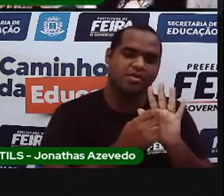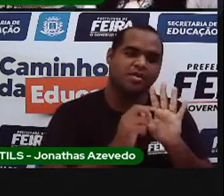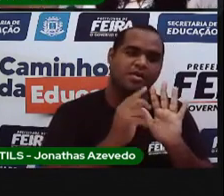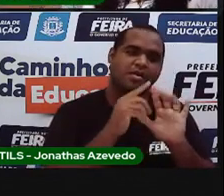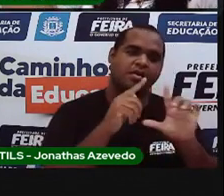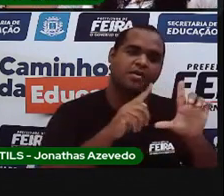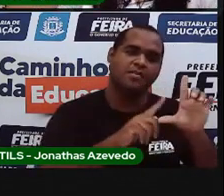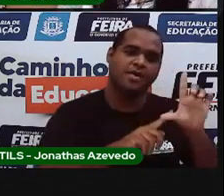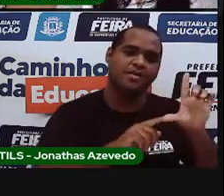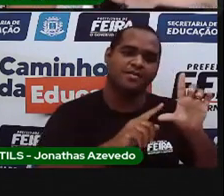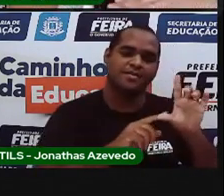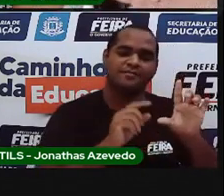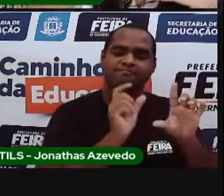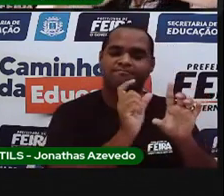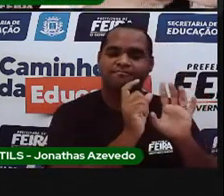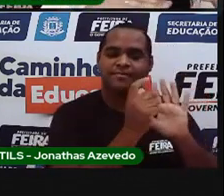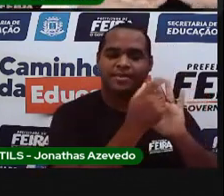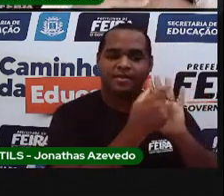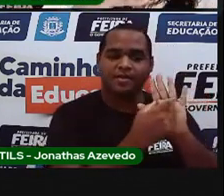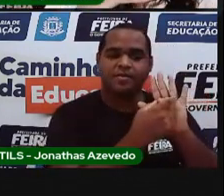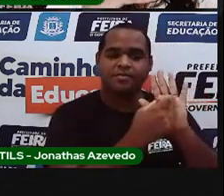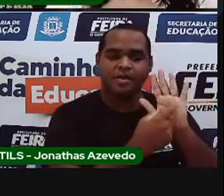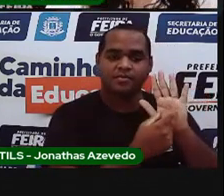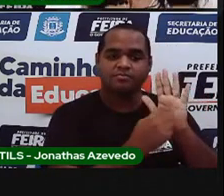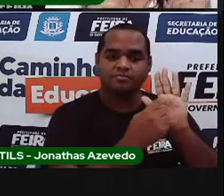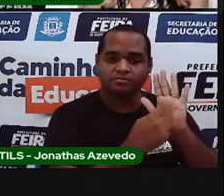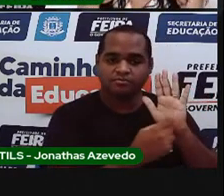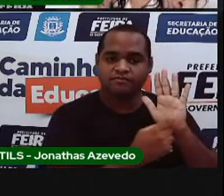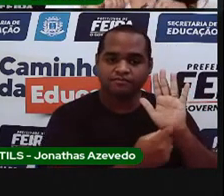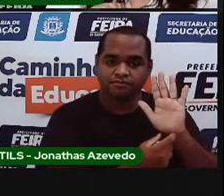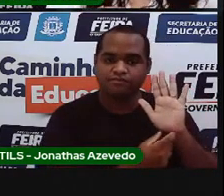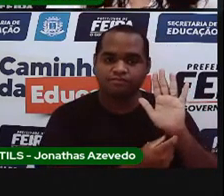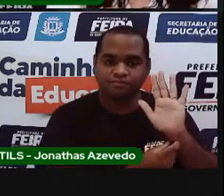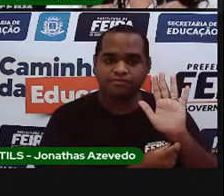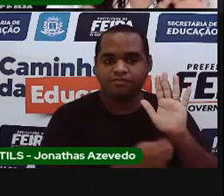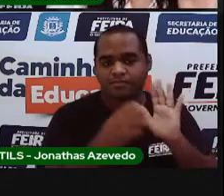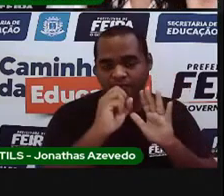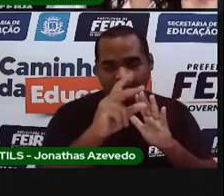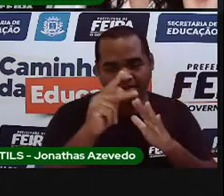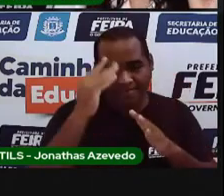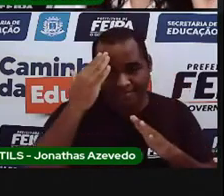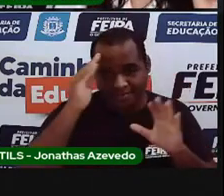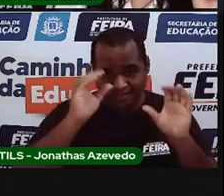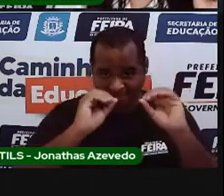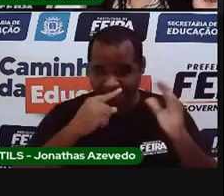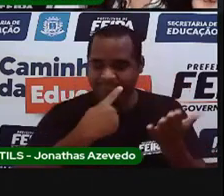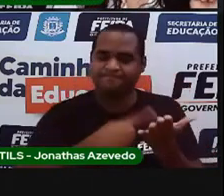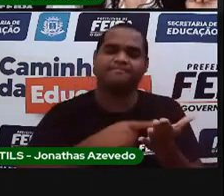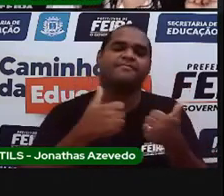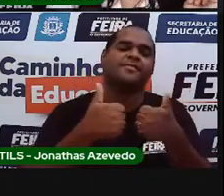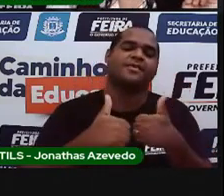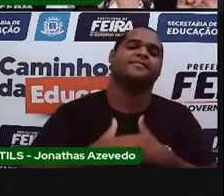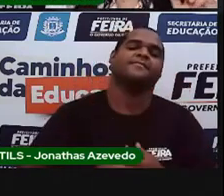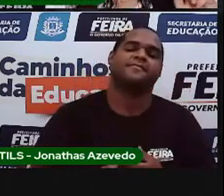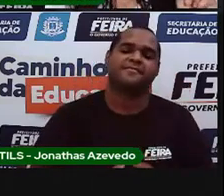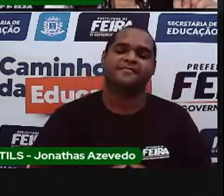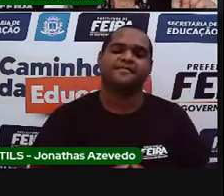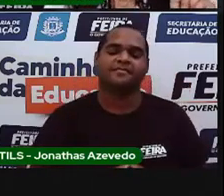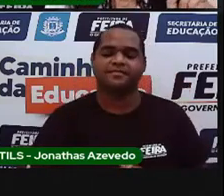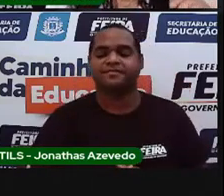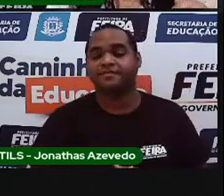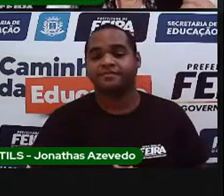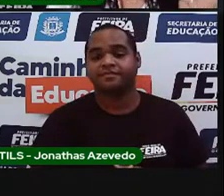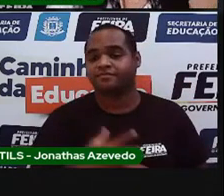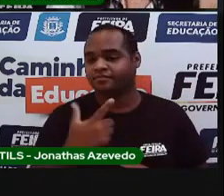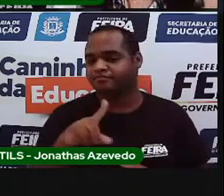uma arrumada embaixo da outra. Agora, combinado? Muito bem. E se